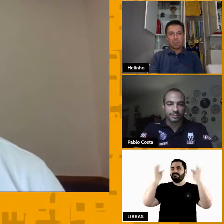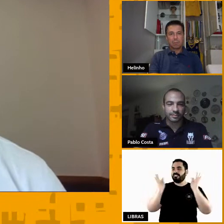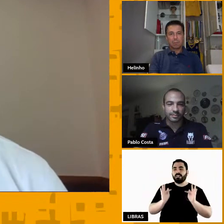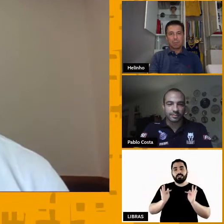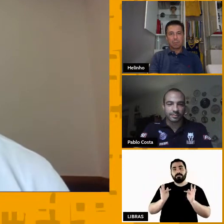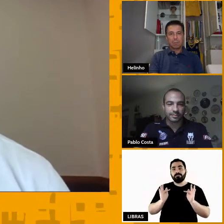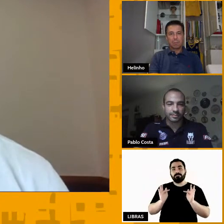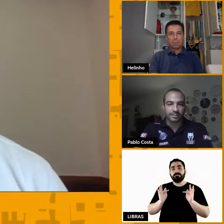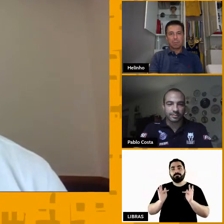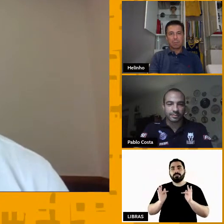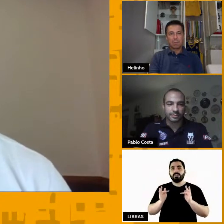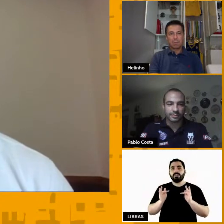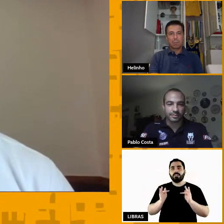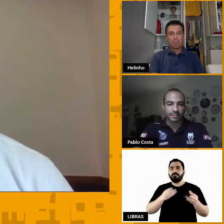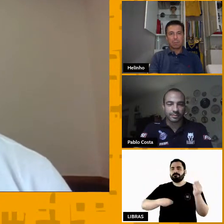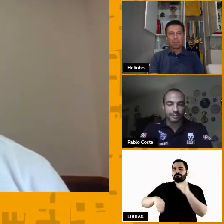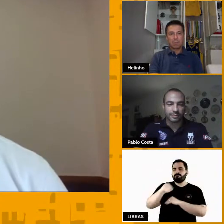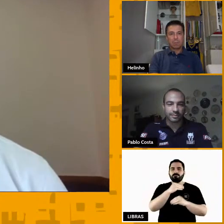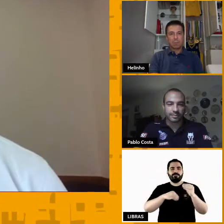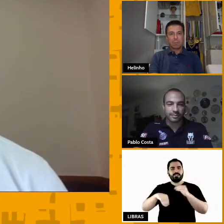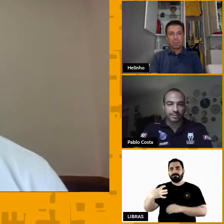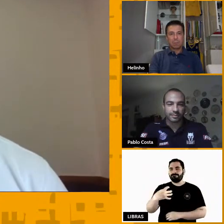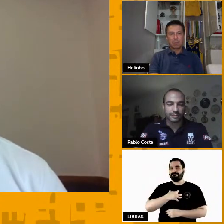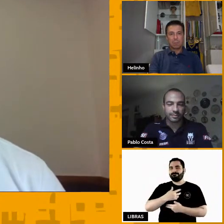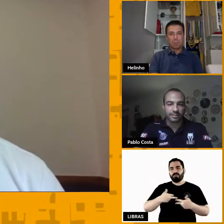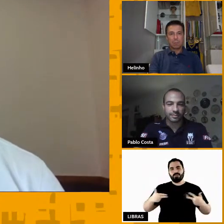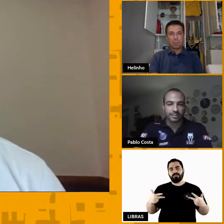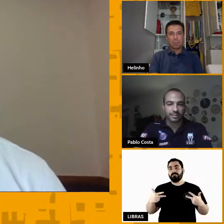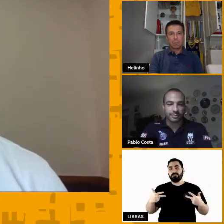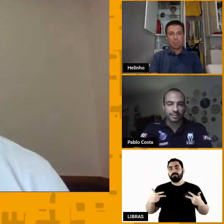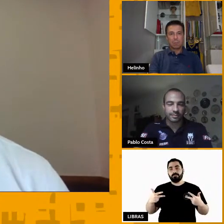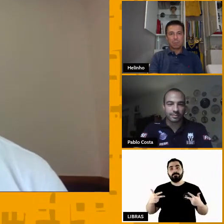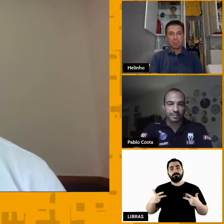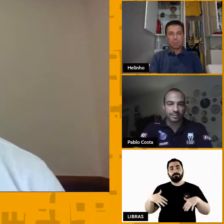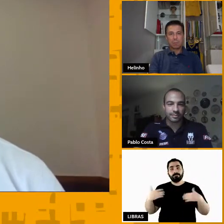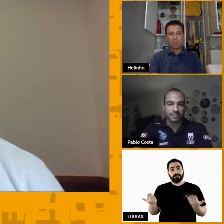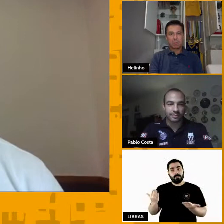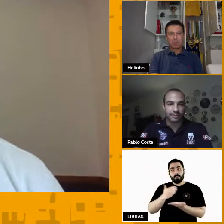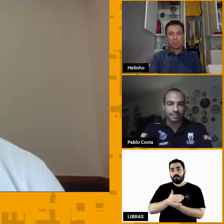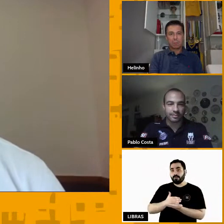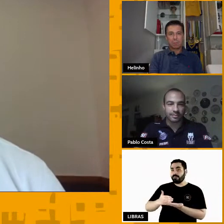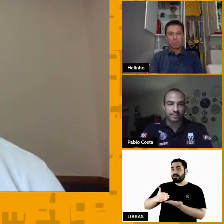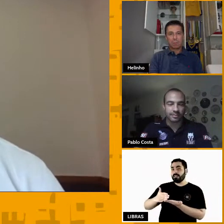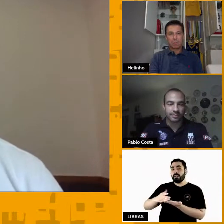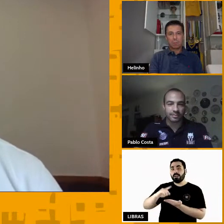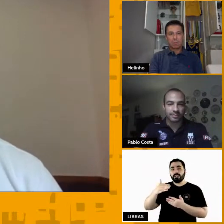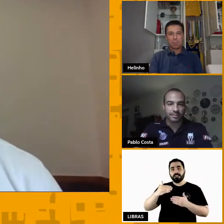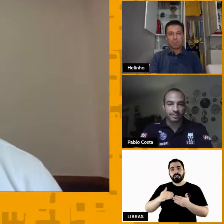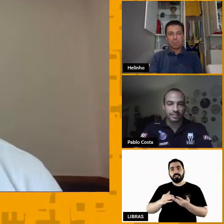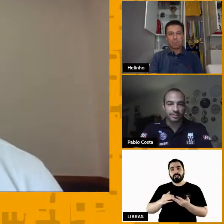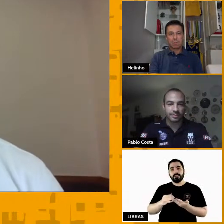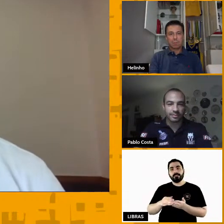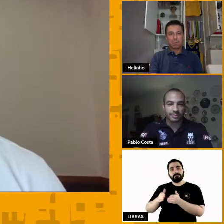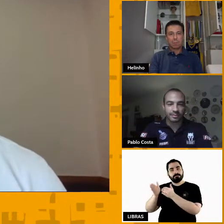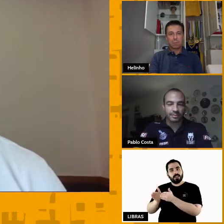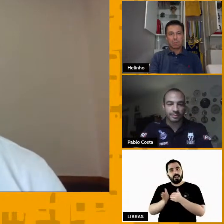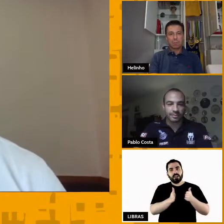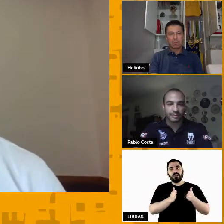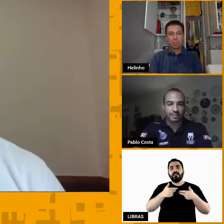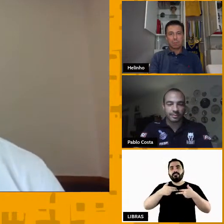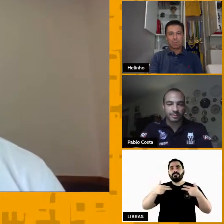é um misto de emoções. E, para dar um pontapé inicial nessa série, né, esse primeiro episódio,